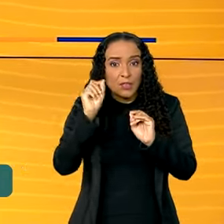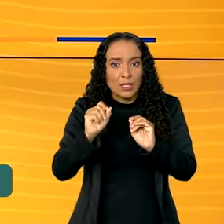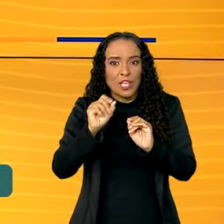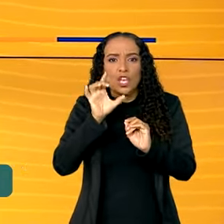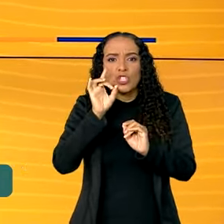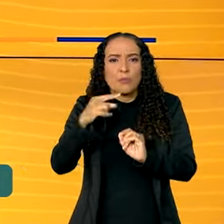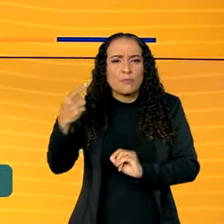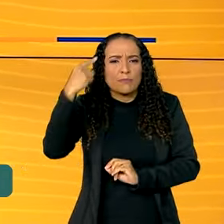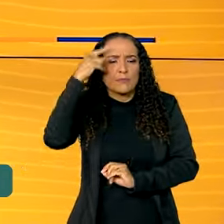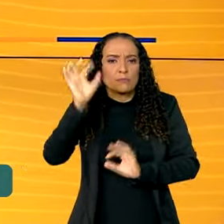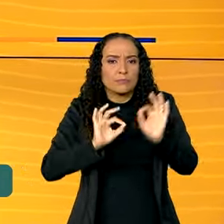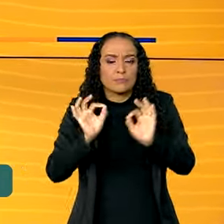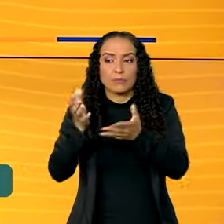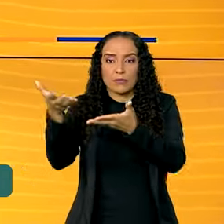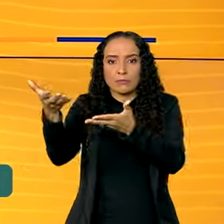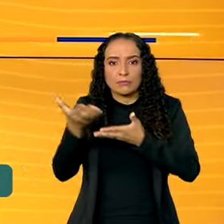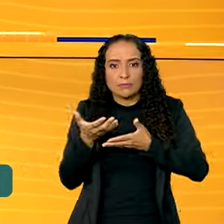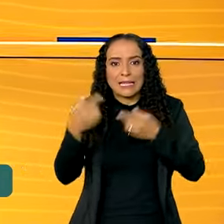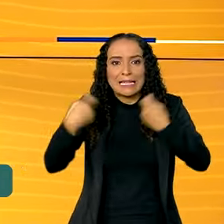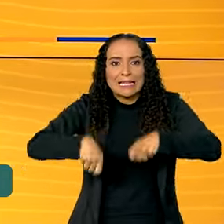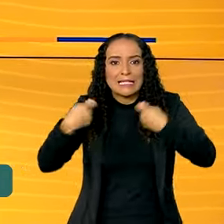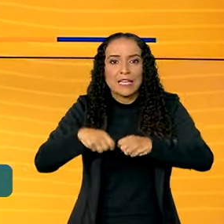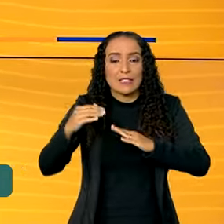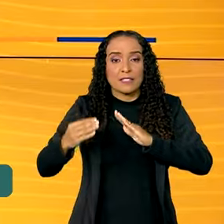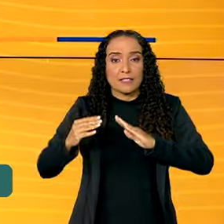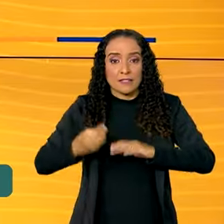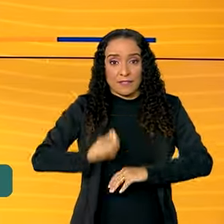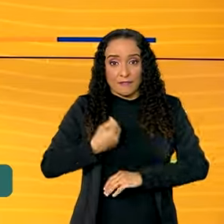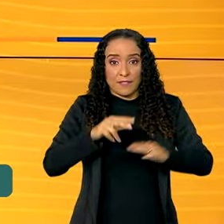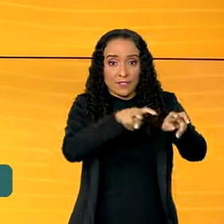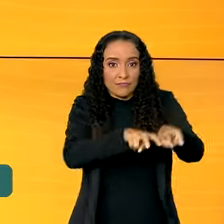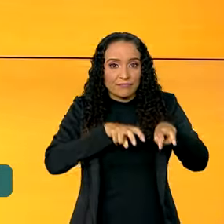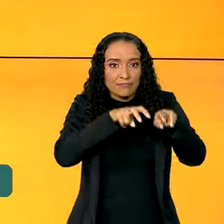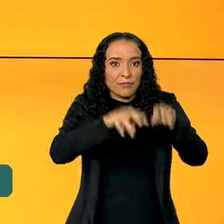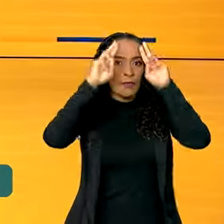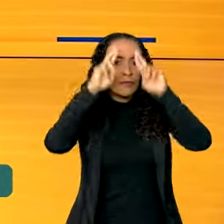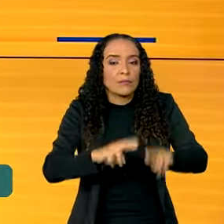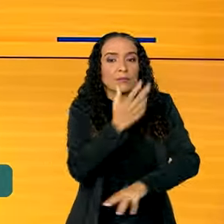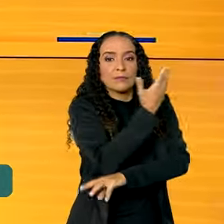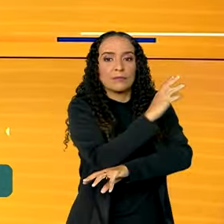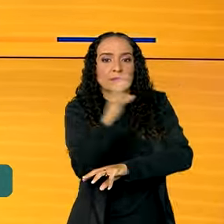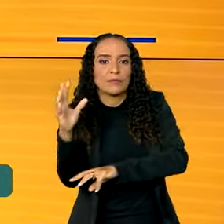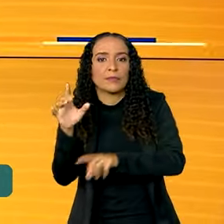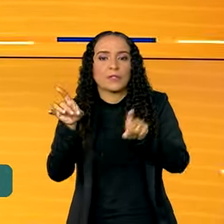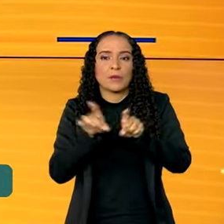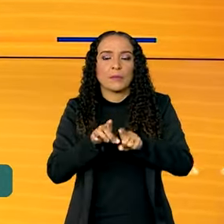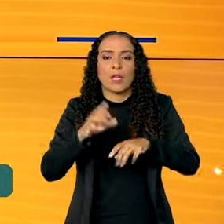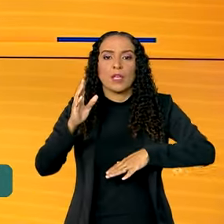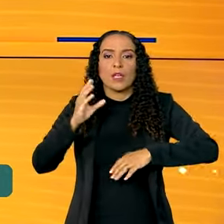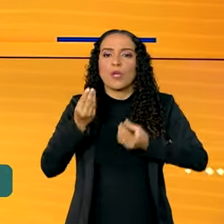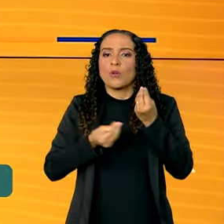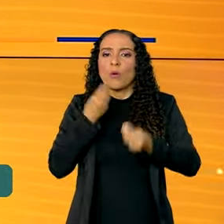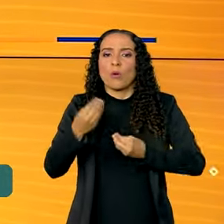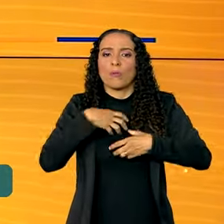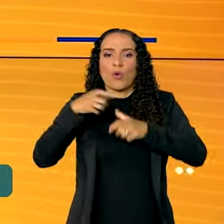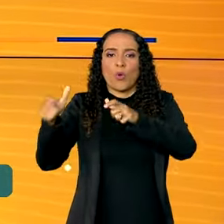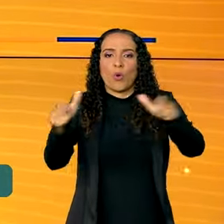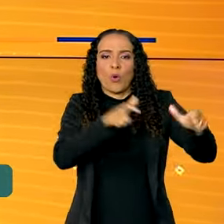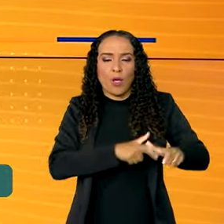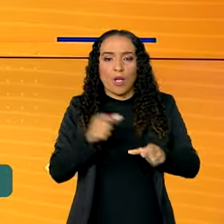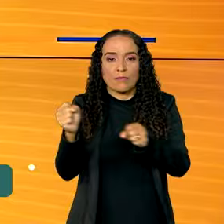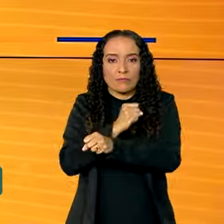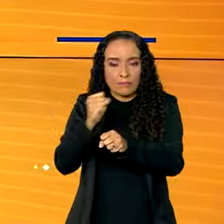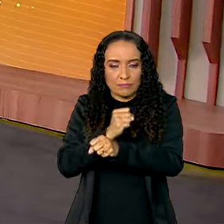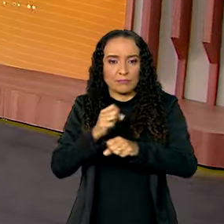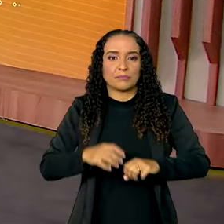são pensadas para atender as necessidades da vida no campo, respeitar o meio ambiente e as condições dos locais onde são